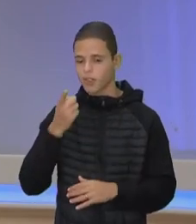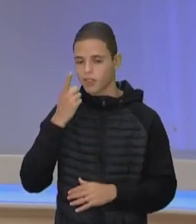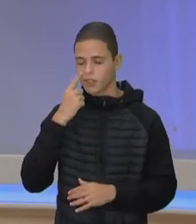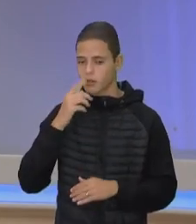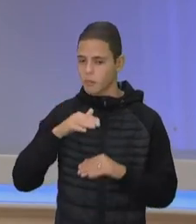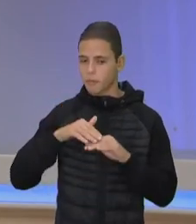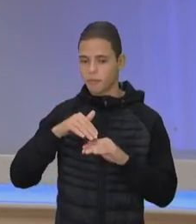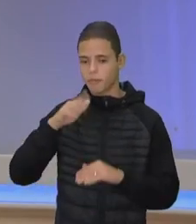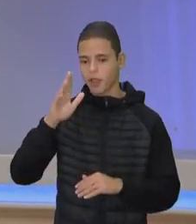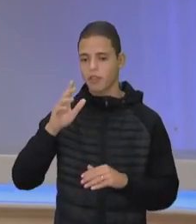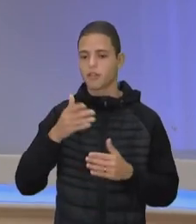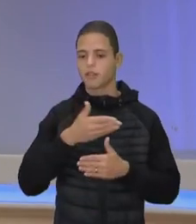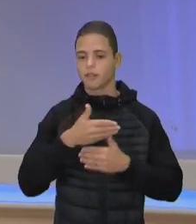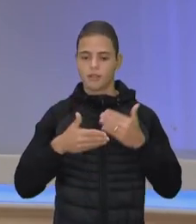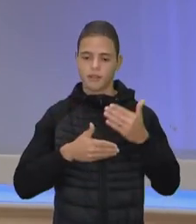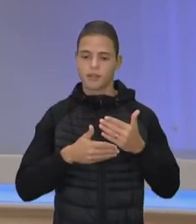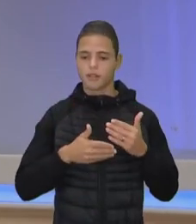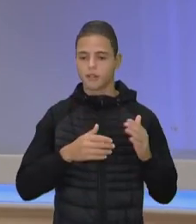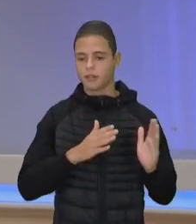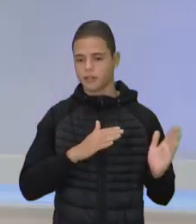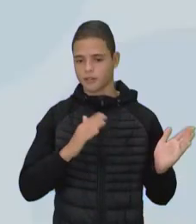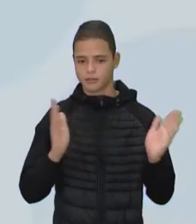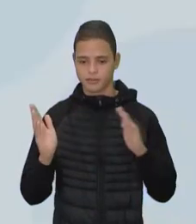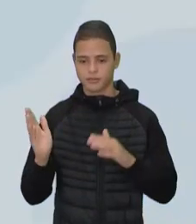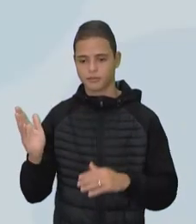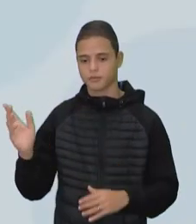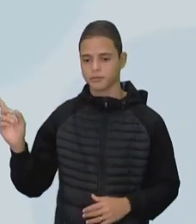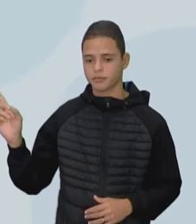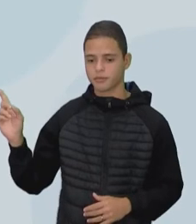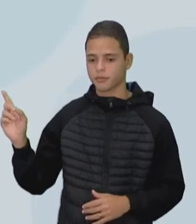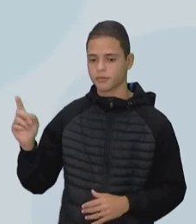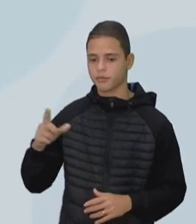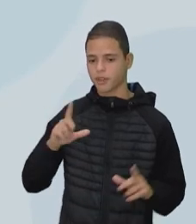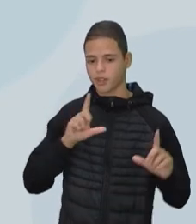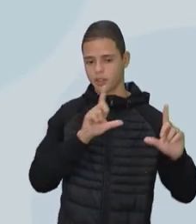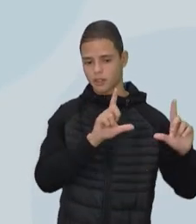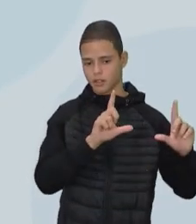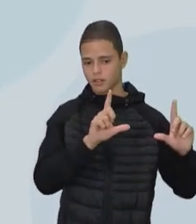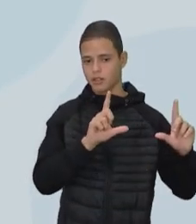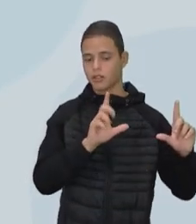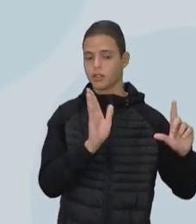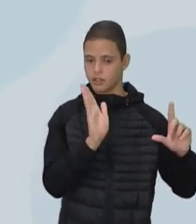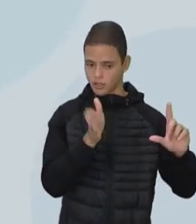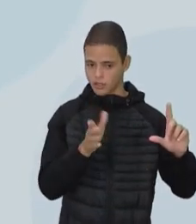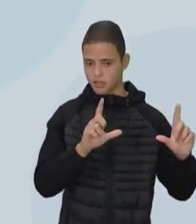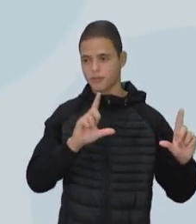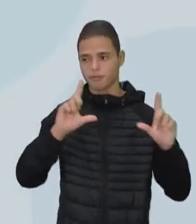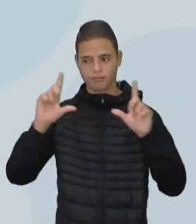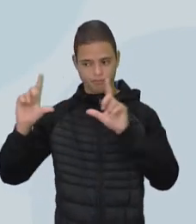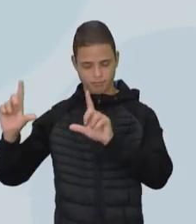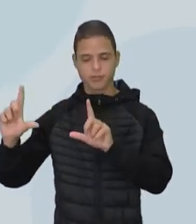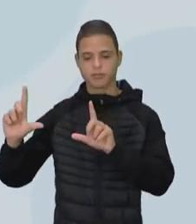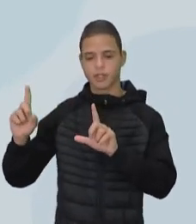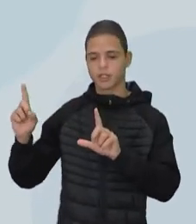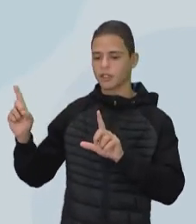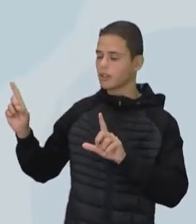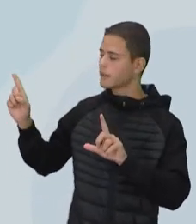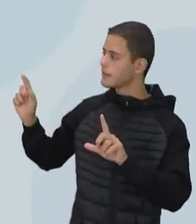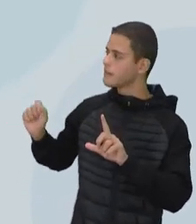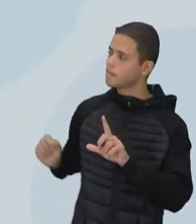esse slide aí que nós exibimos na tela. Tem um outro quadro aí que é taxa composta de